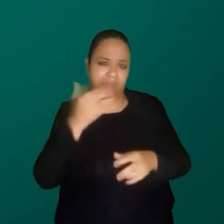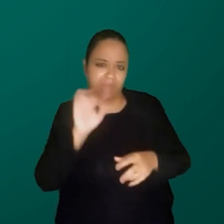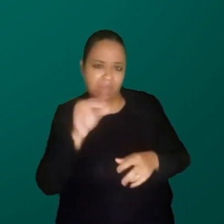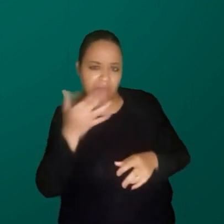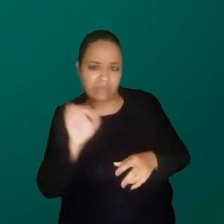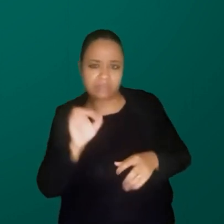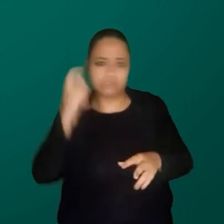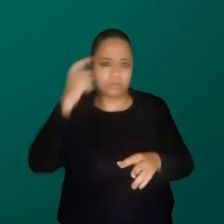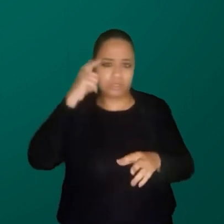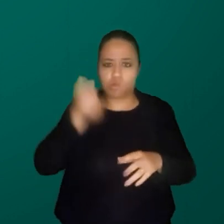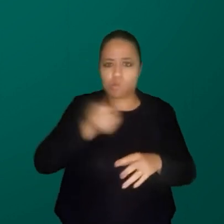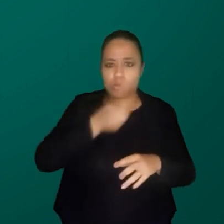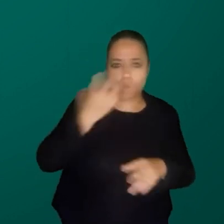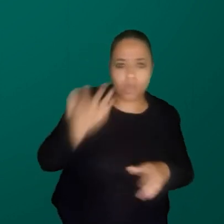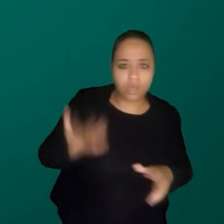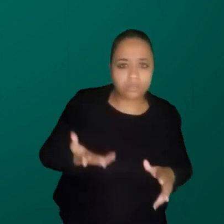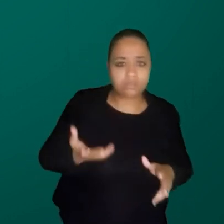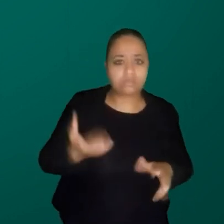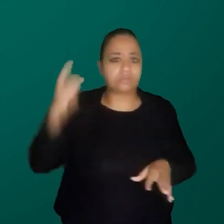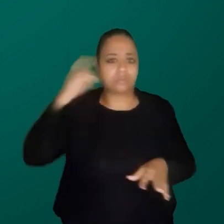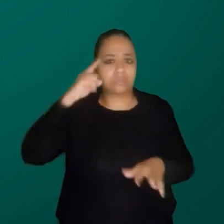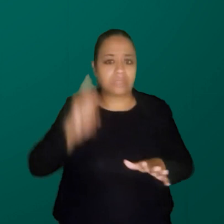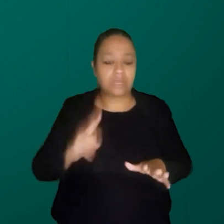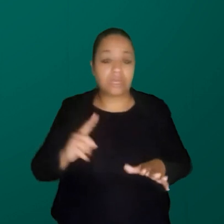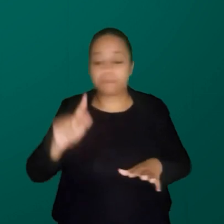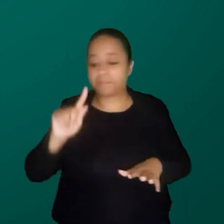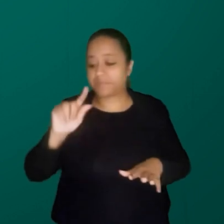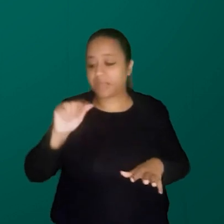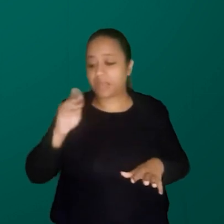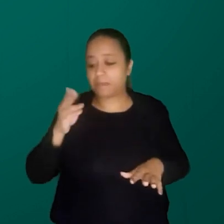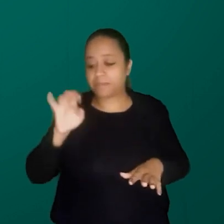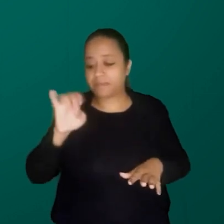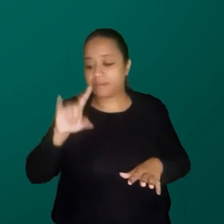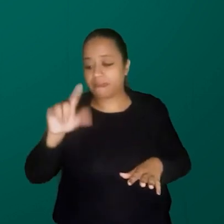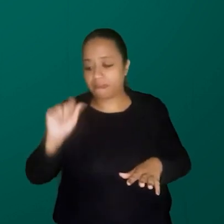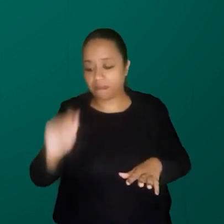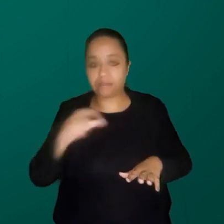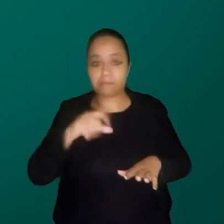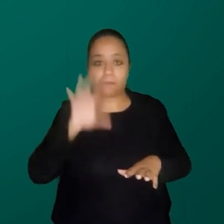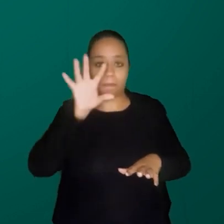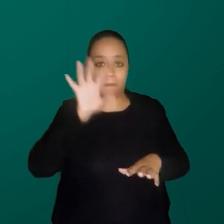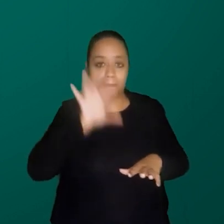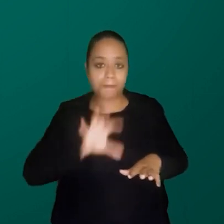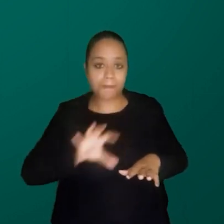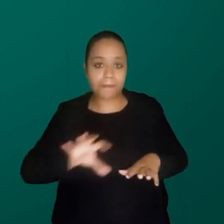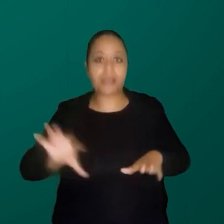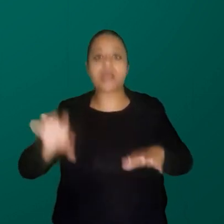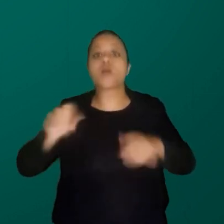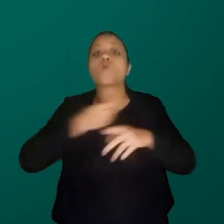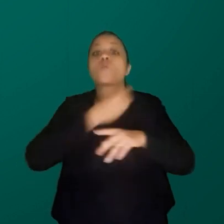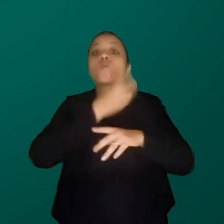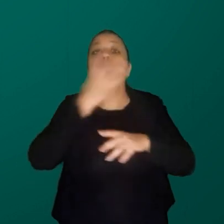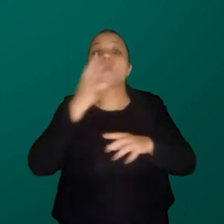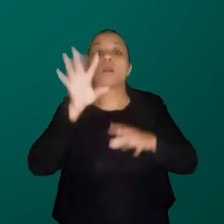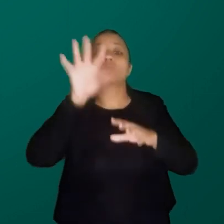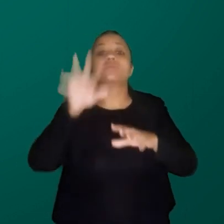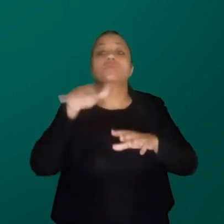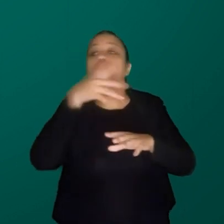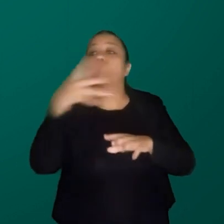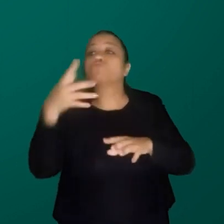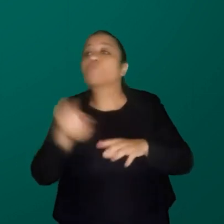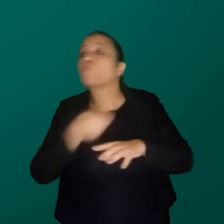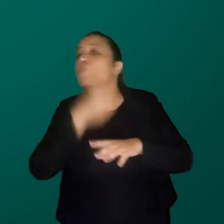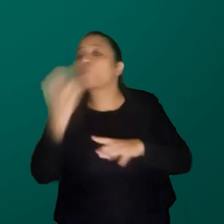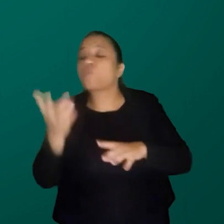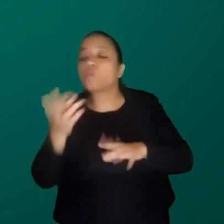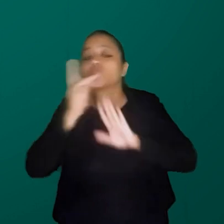não sei quantos tem, acho que a Gabriela tem um mapeamento melhor do que eu de quantos projetos tem que estão atuando